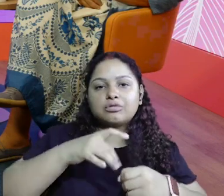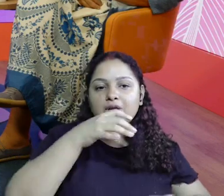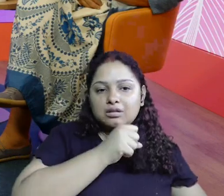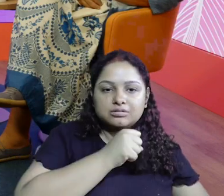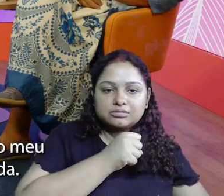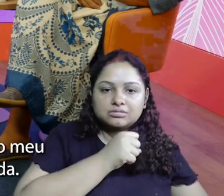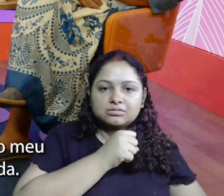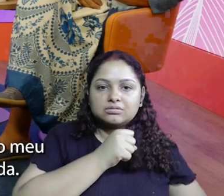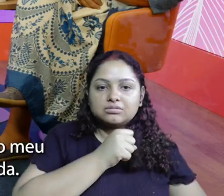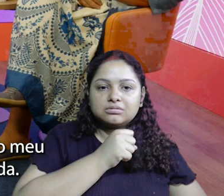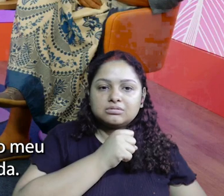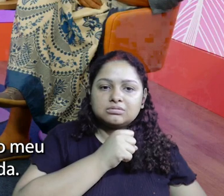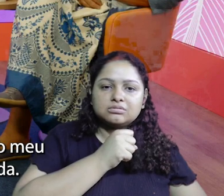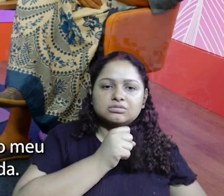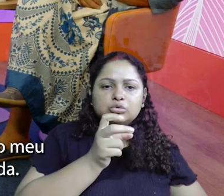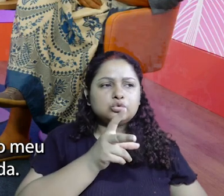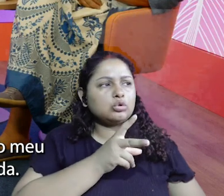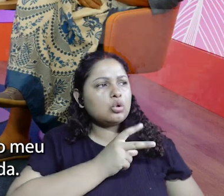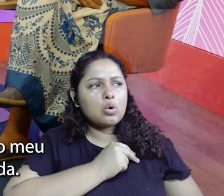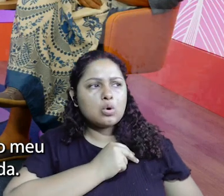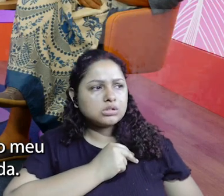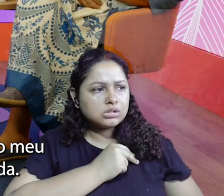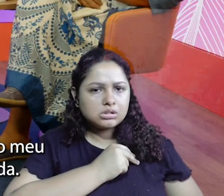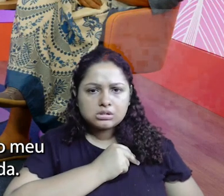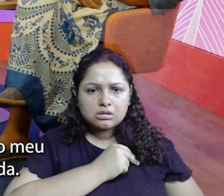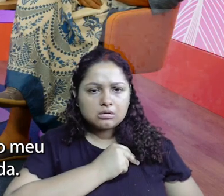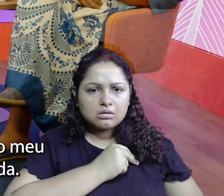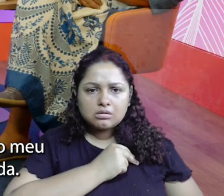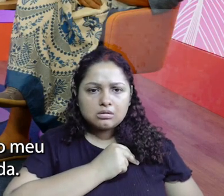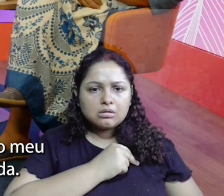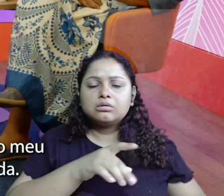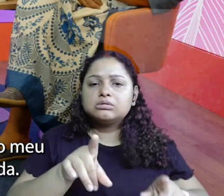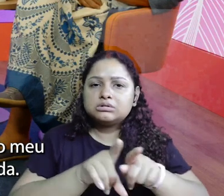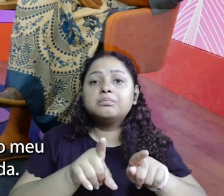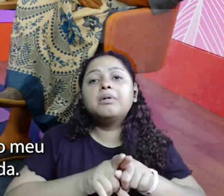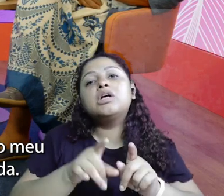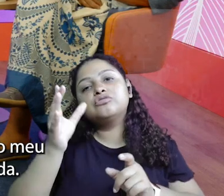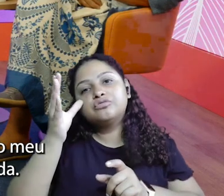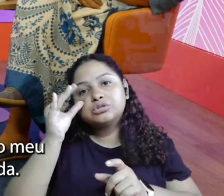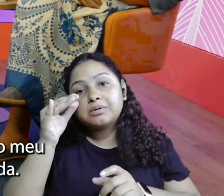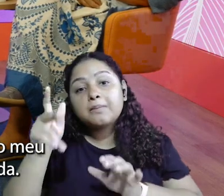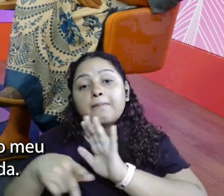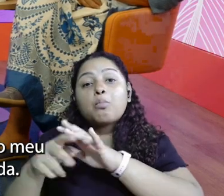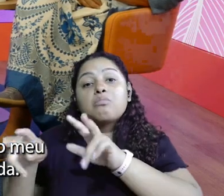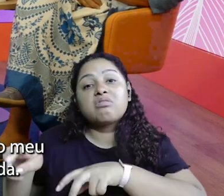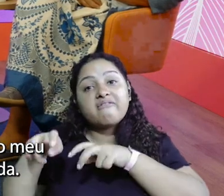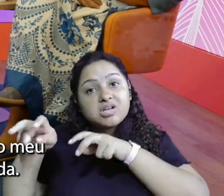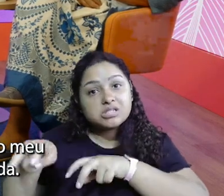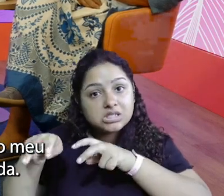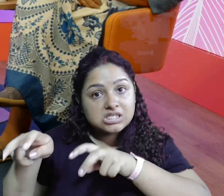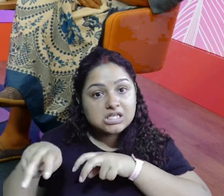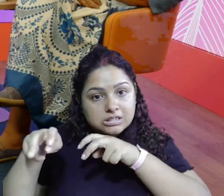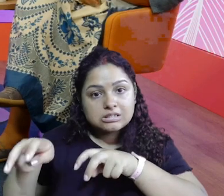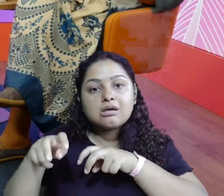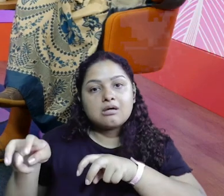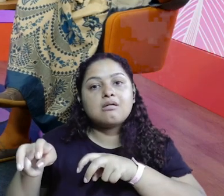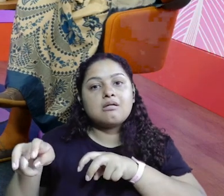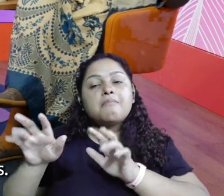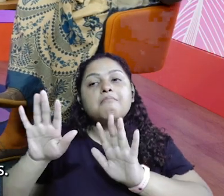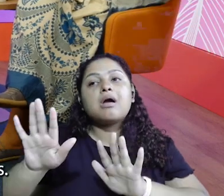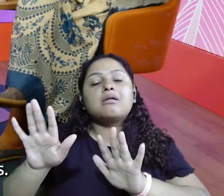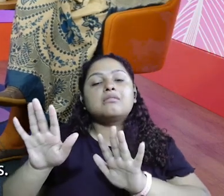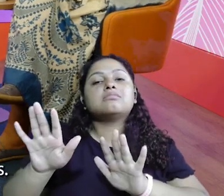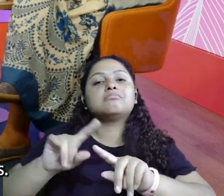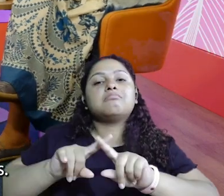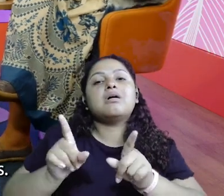e aí você volta logo. Mas a palmitolândia, eu e a minha metade é do meu palmito. Tem os funcionários da fazenda. E daí tem